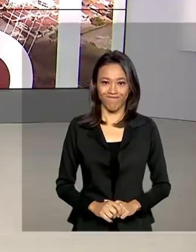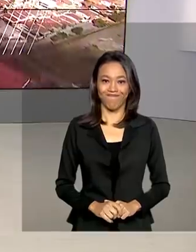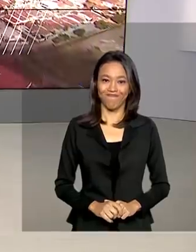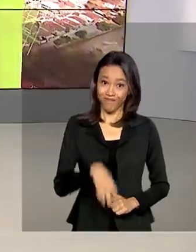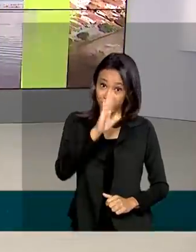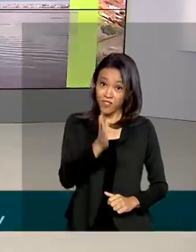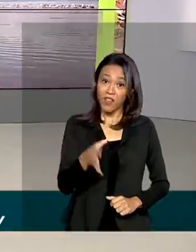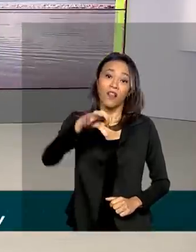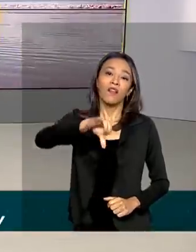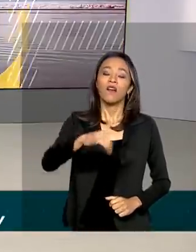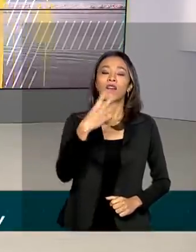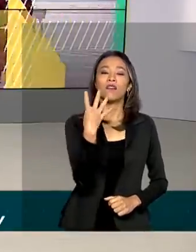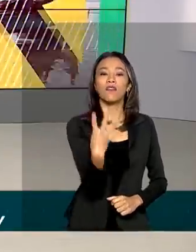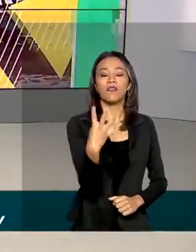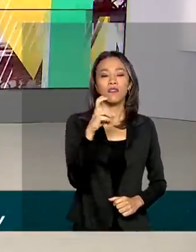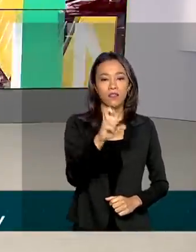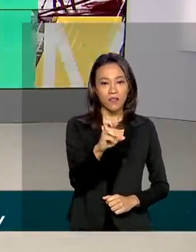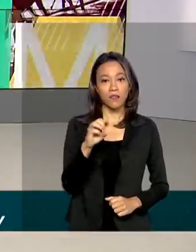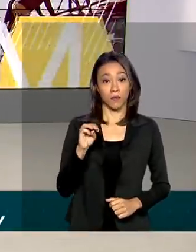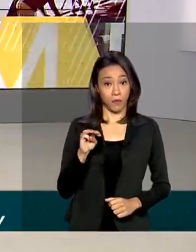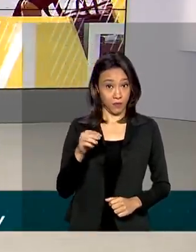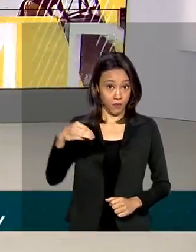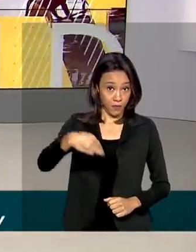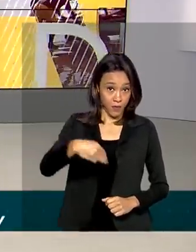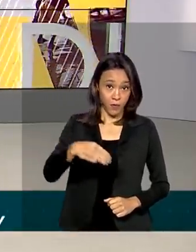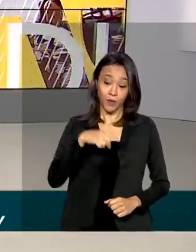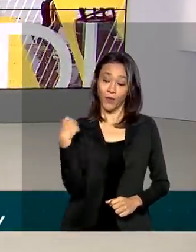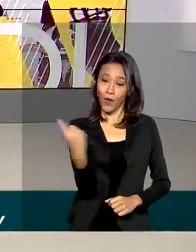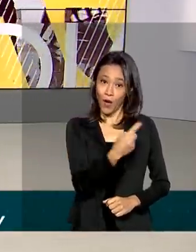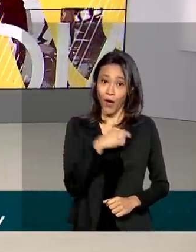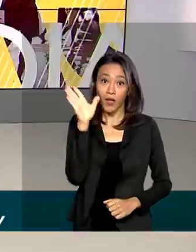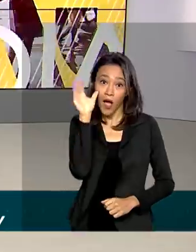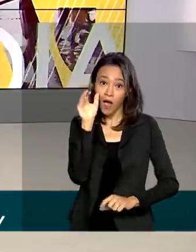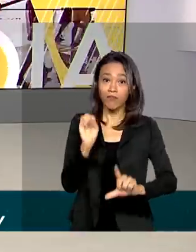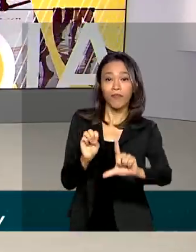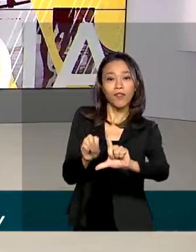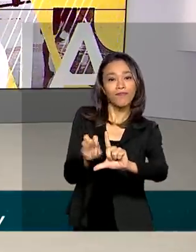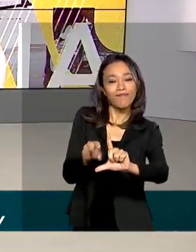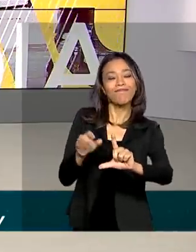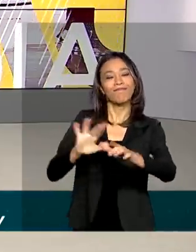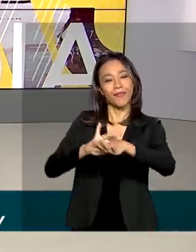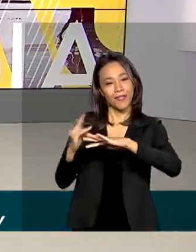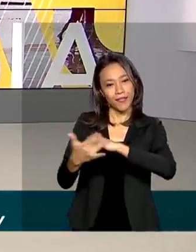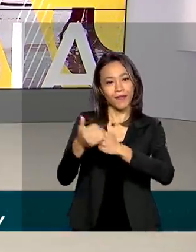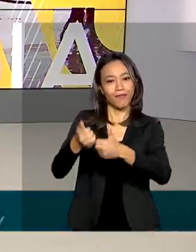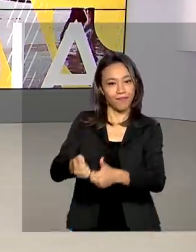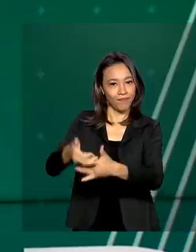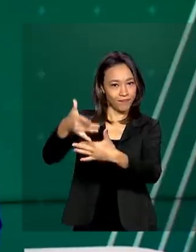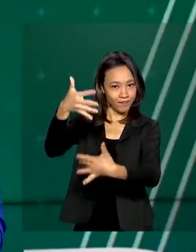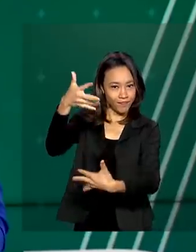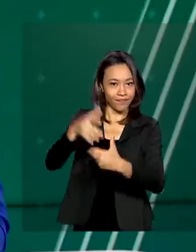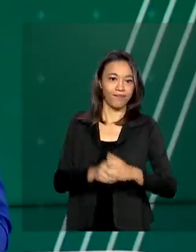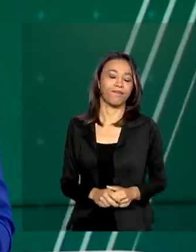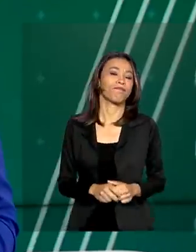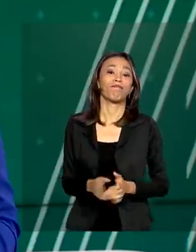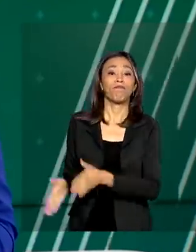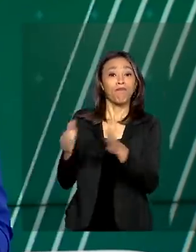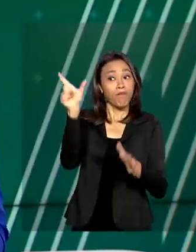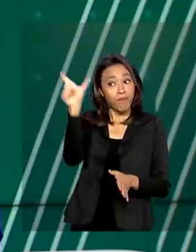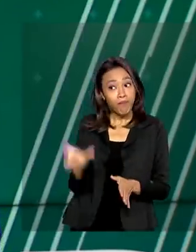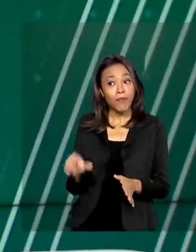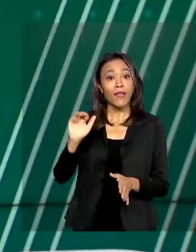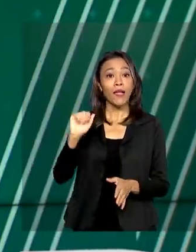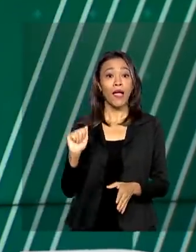São 9 horas e 45 minutos. Nós estamos ao vivo também pelas redes sociais. André